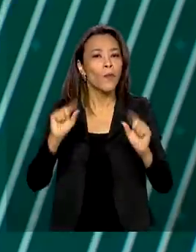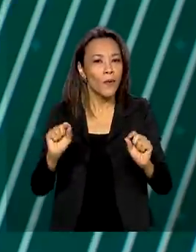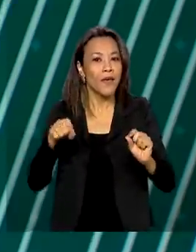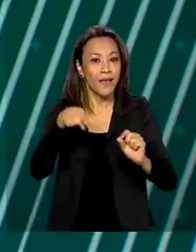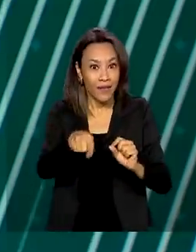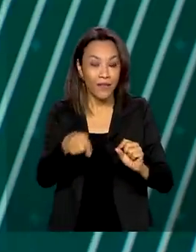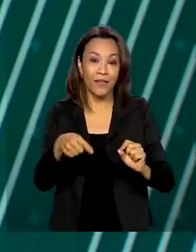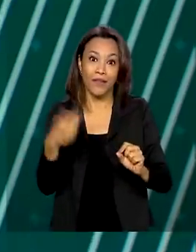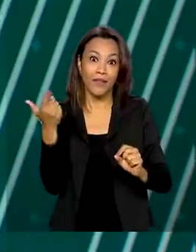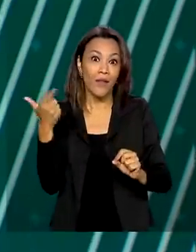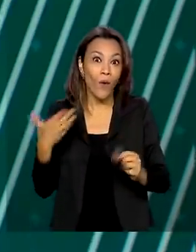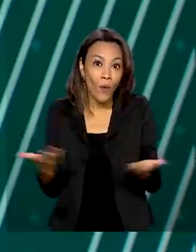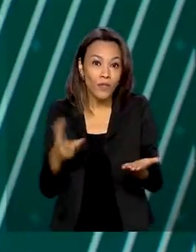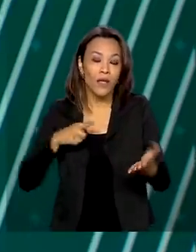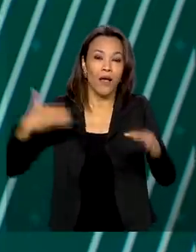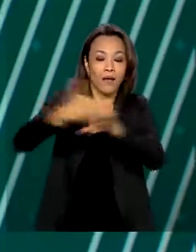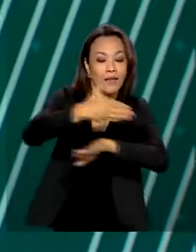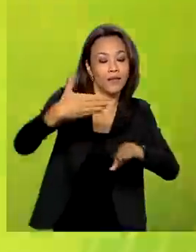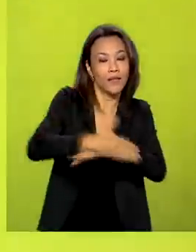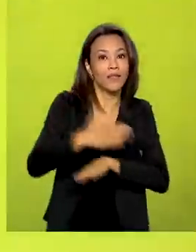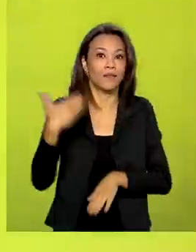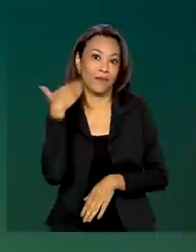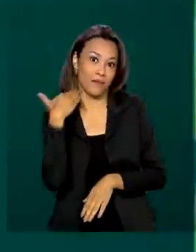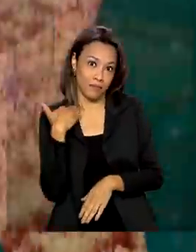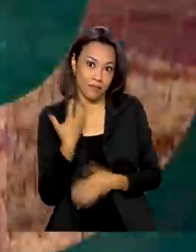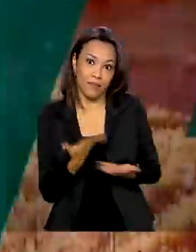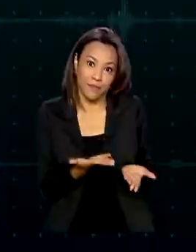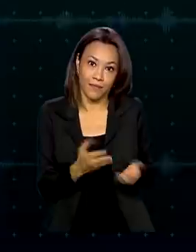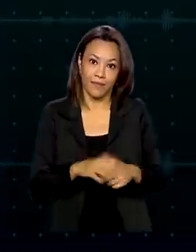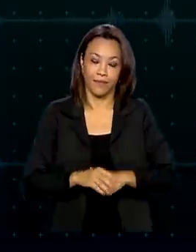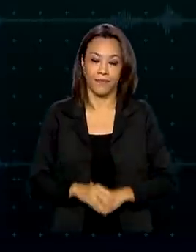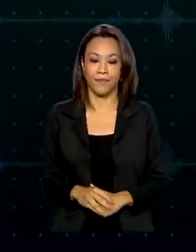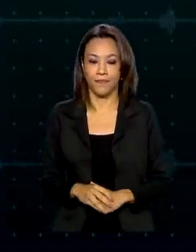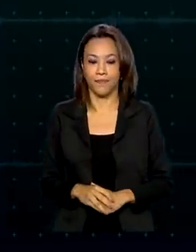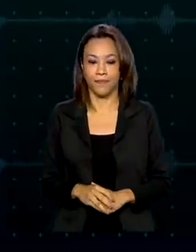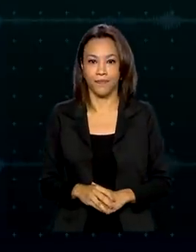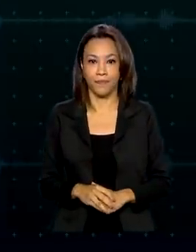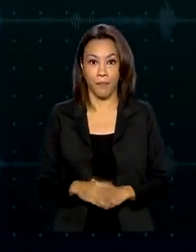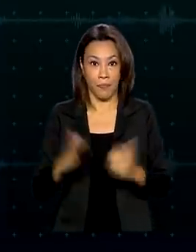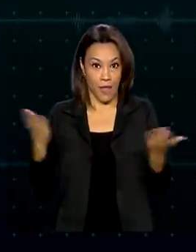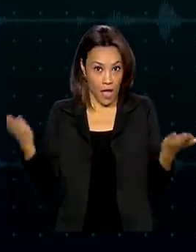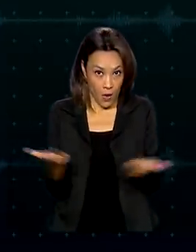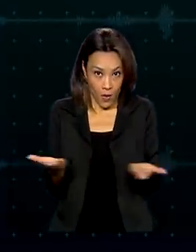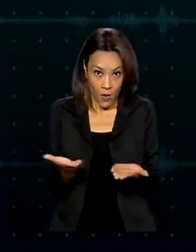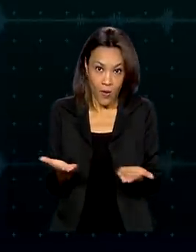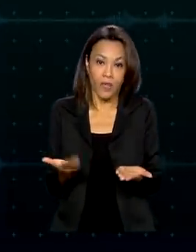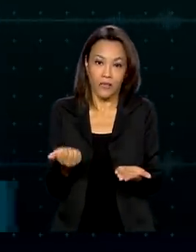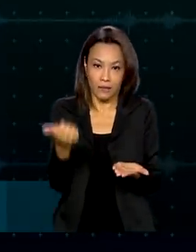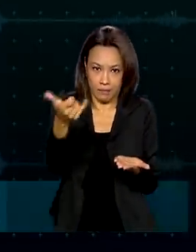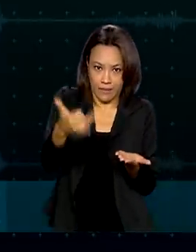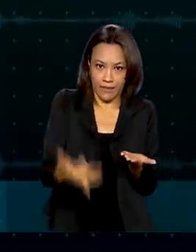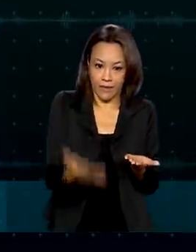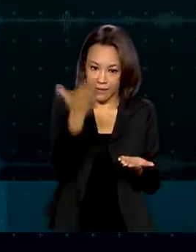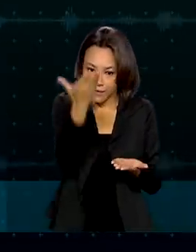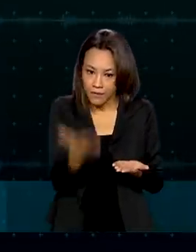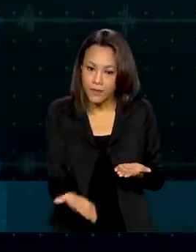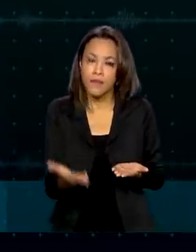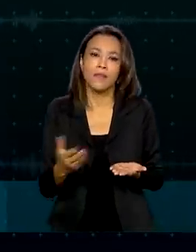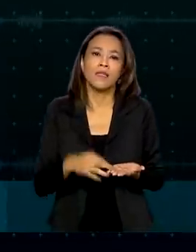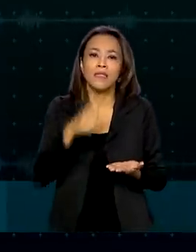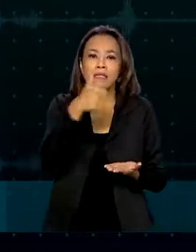que passou a ter acesso aos serviços bancários. A partir de agora, 105